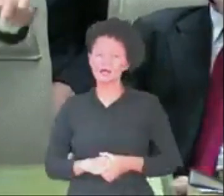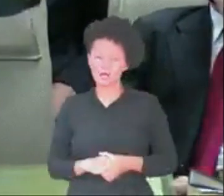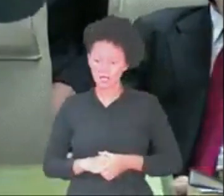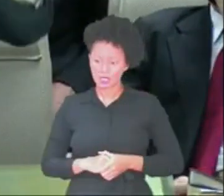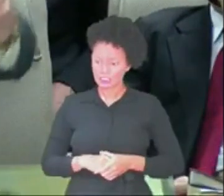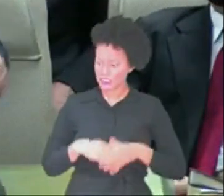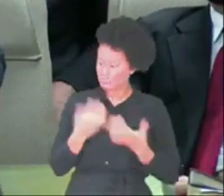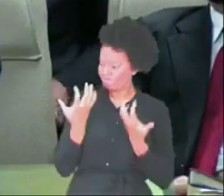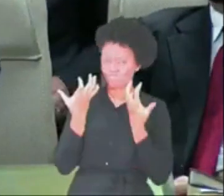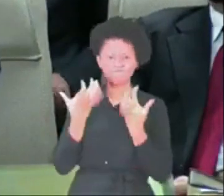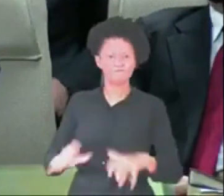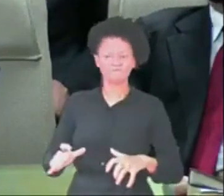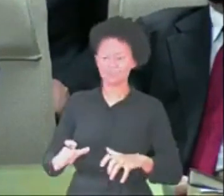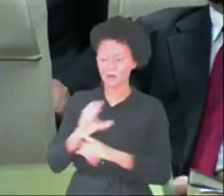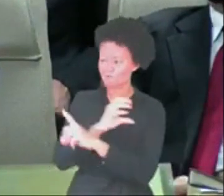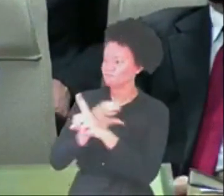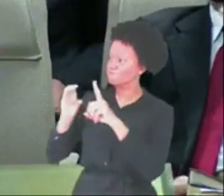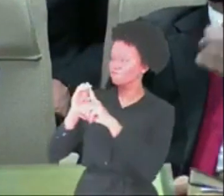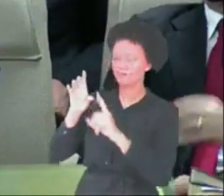divino,